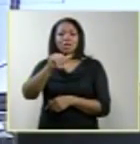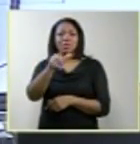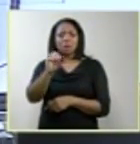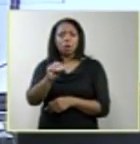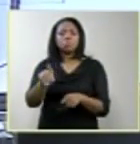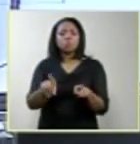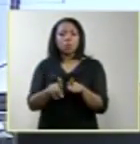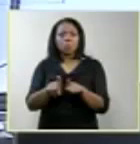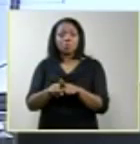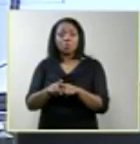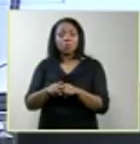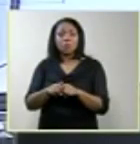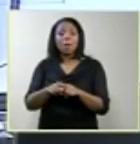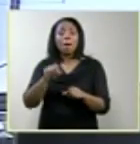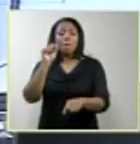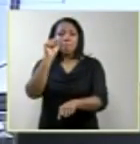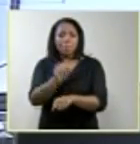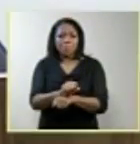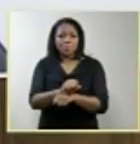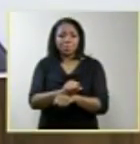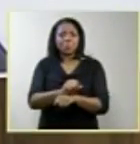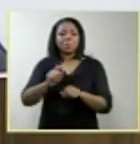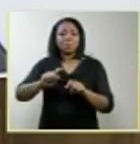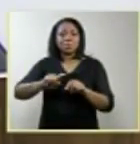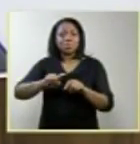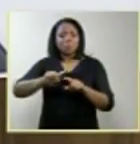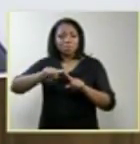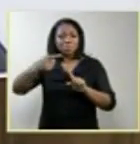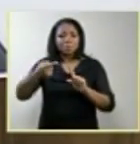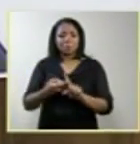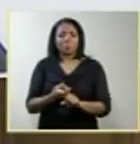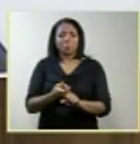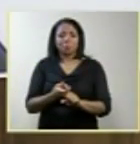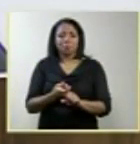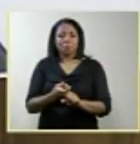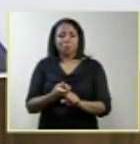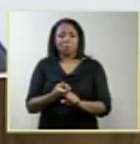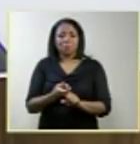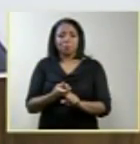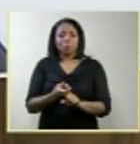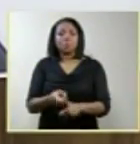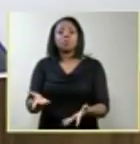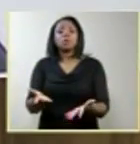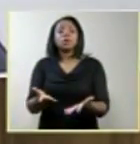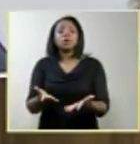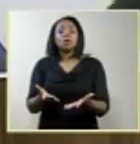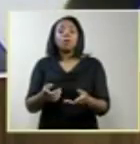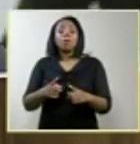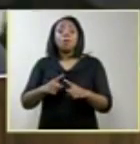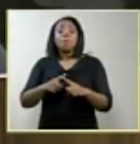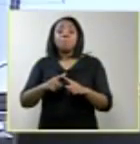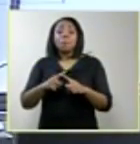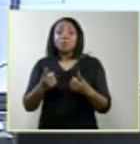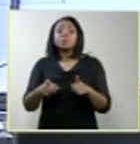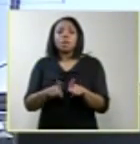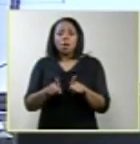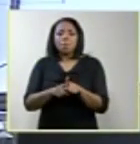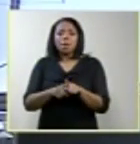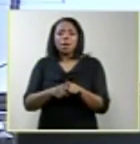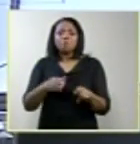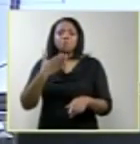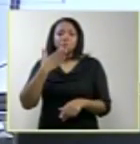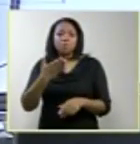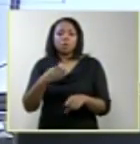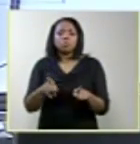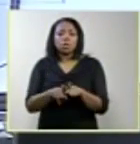à interrupção da gestação das malformações incompatíveis com a vida. 76%. Favoráveis ao risco materno,